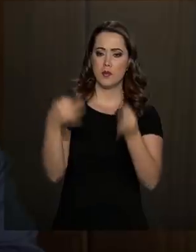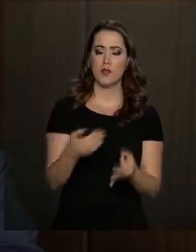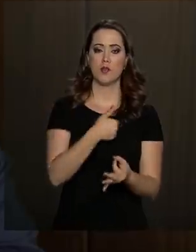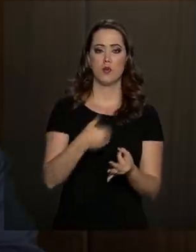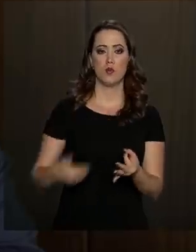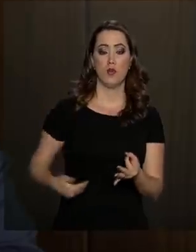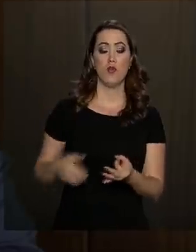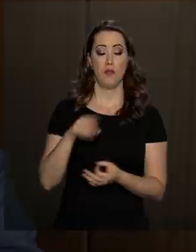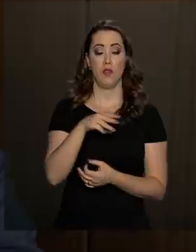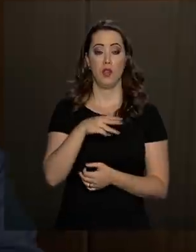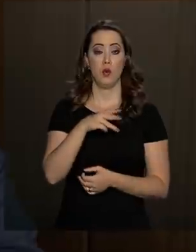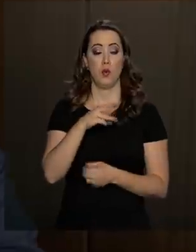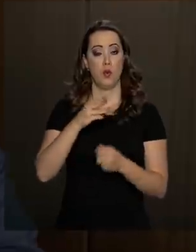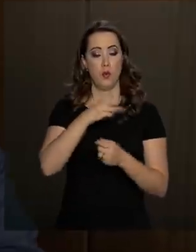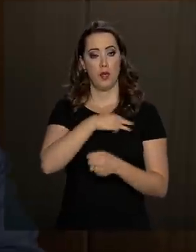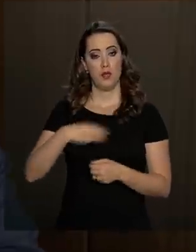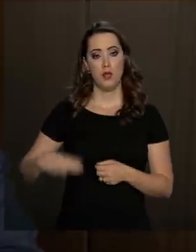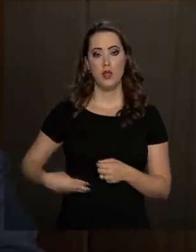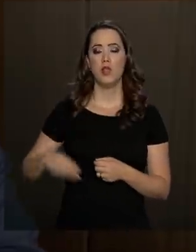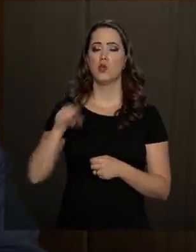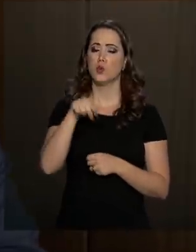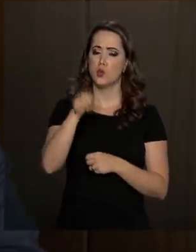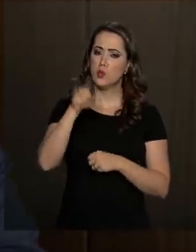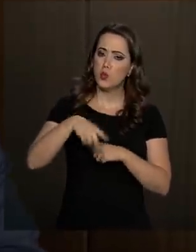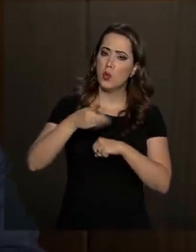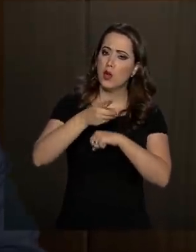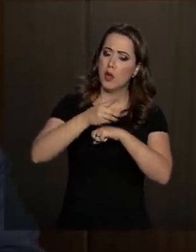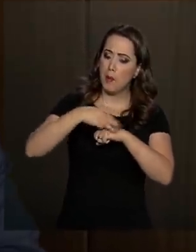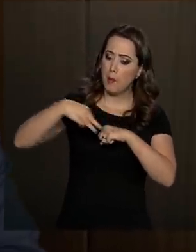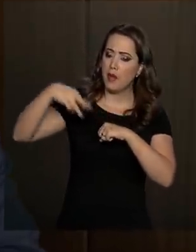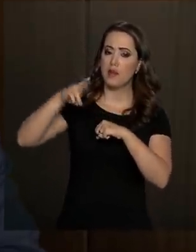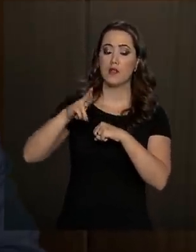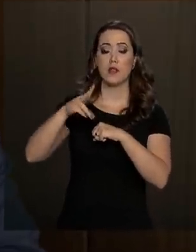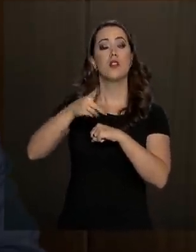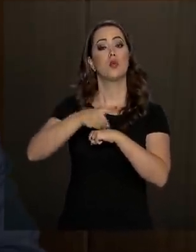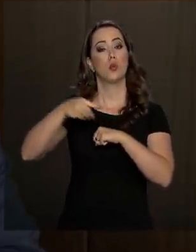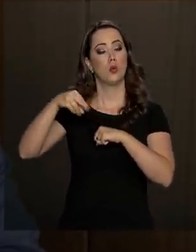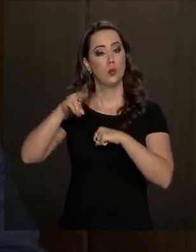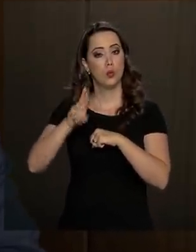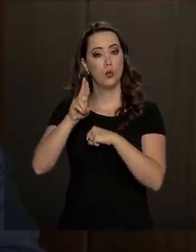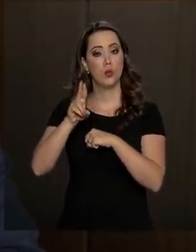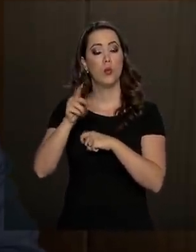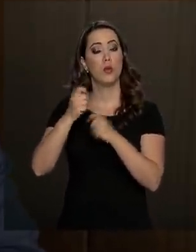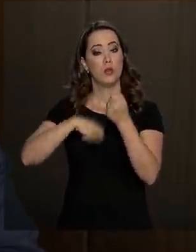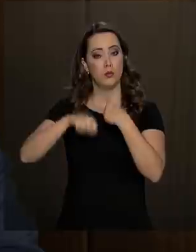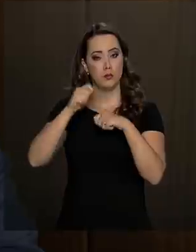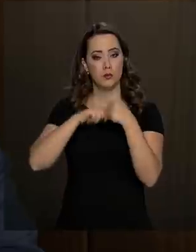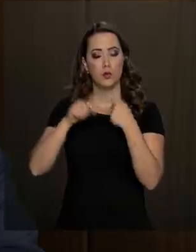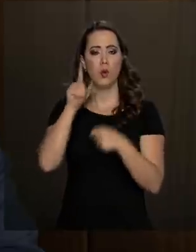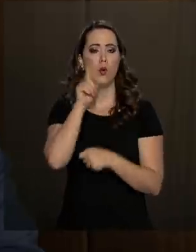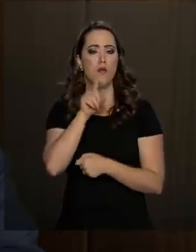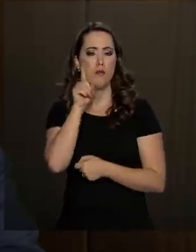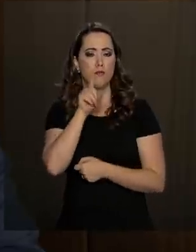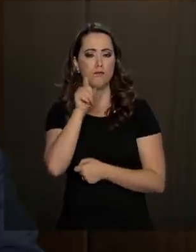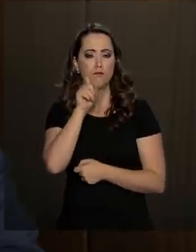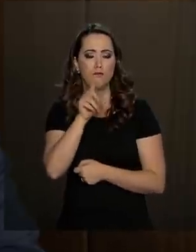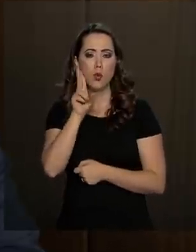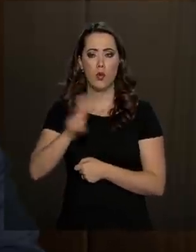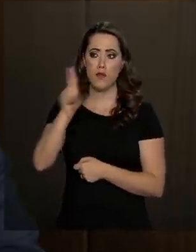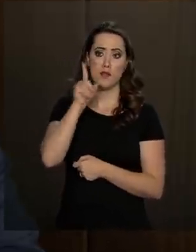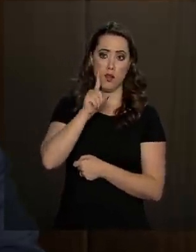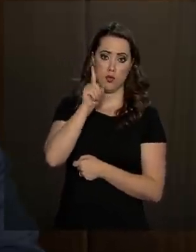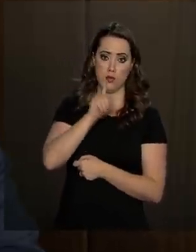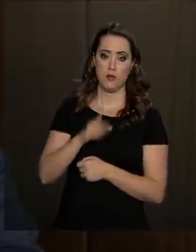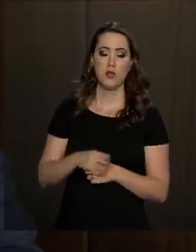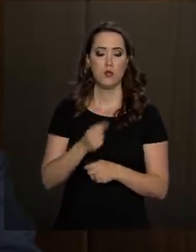Guedes é mestre e doutor em economia pela Universidade de Chicago, nos Estados Unidos, e tem uma vasta experiência no setor